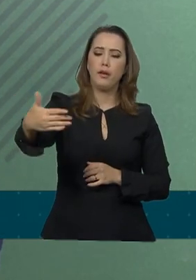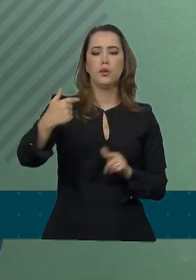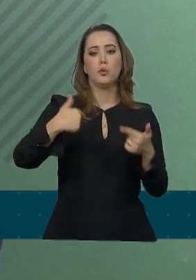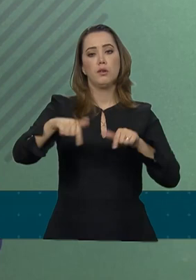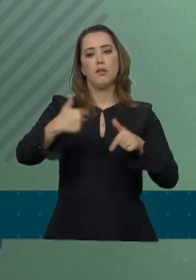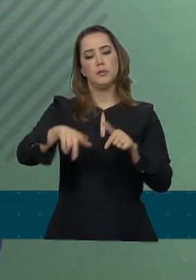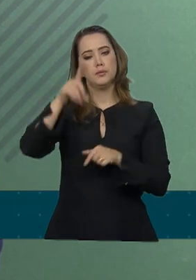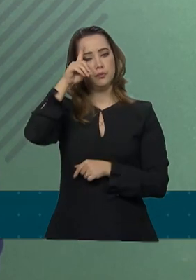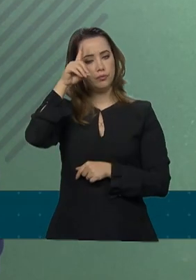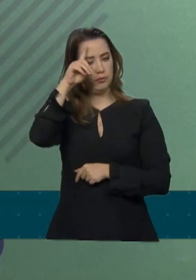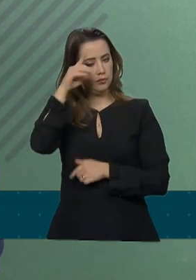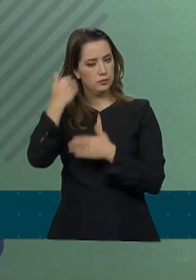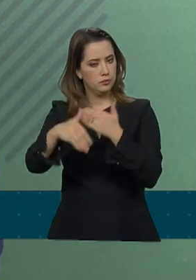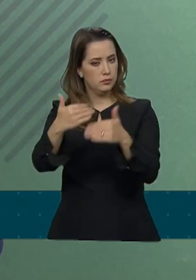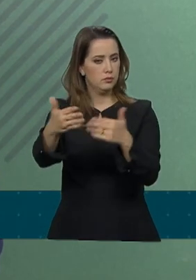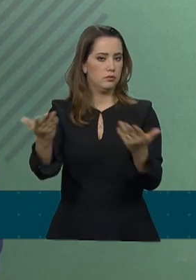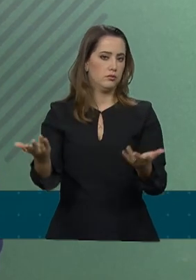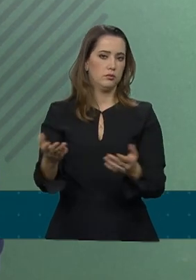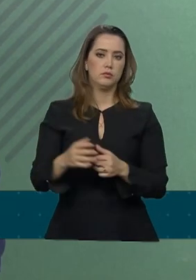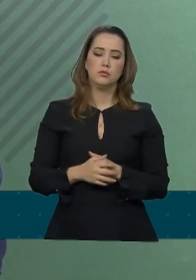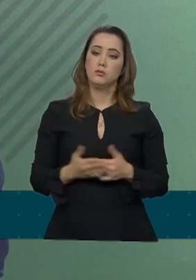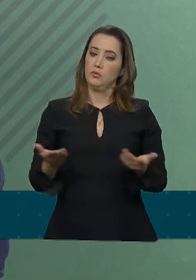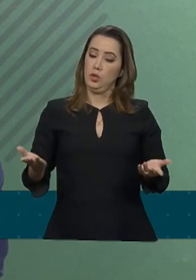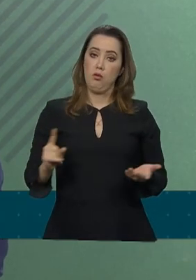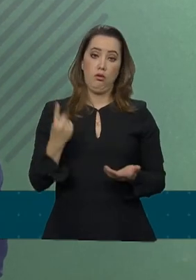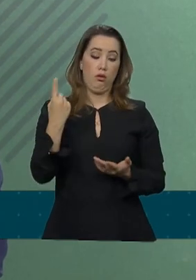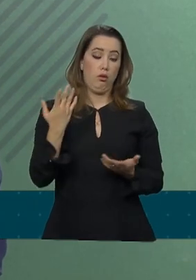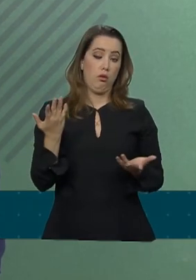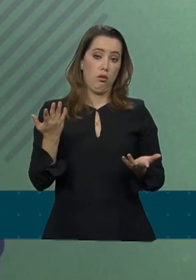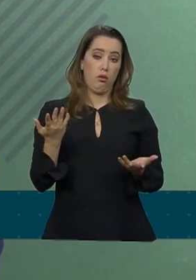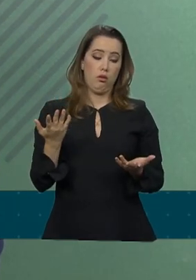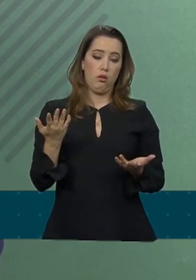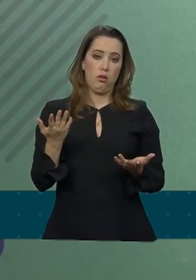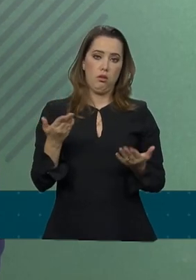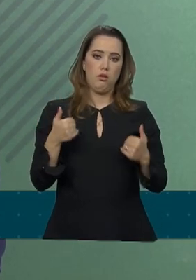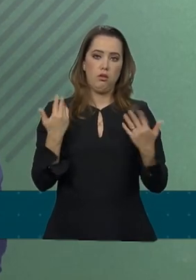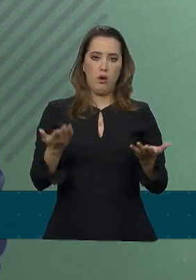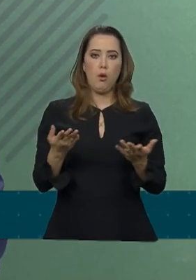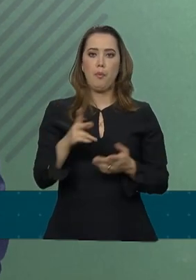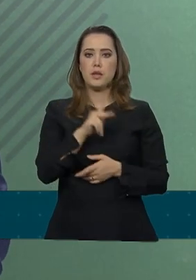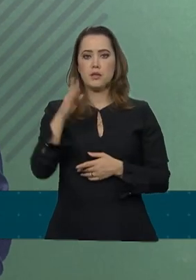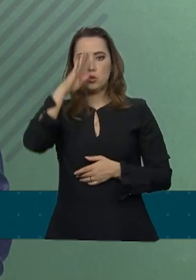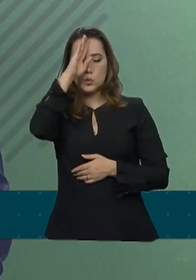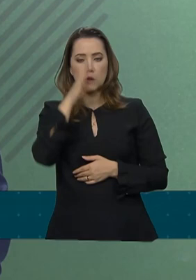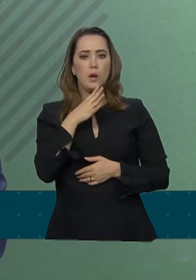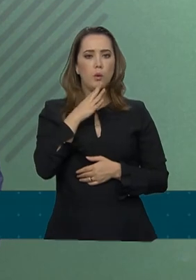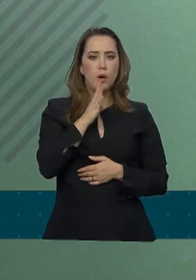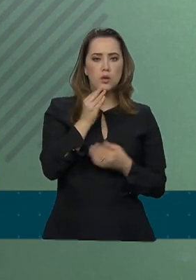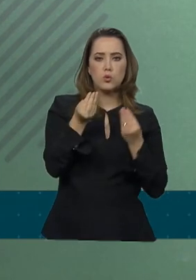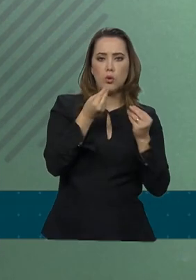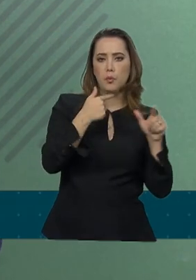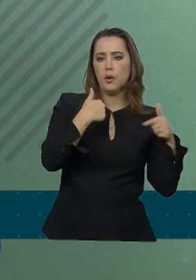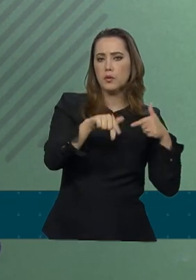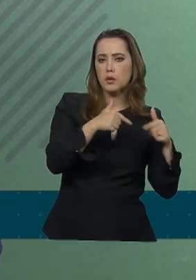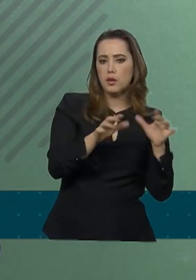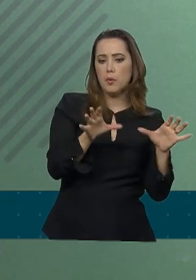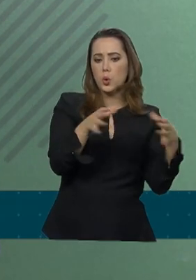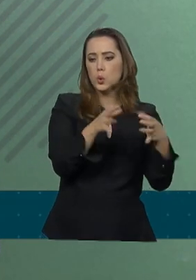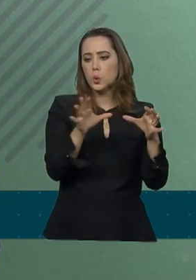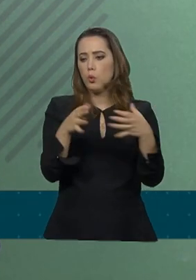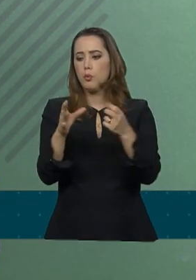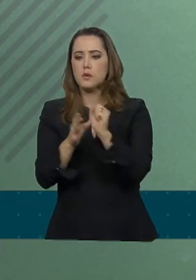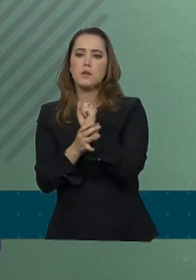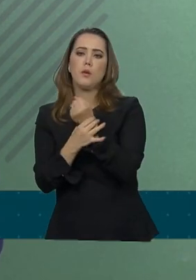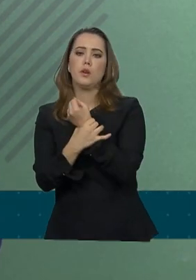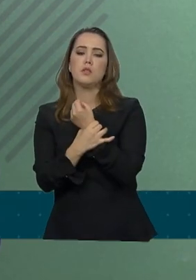trabalhos, no decorrer do seu dia a dia. Então, em função desse conhecimento, ele demonstra, por meio da sua vocalização,